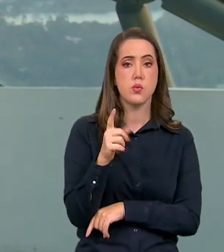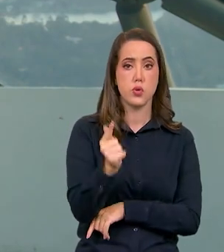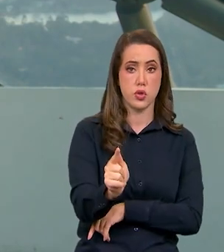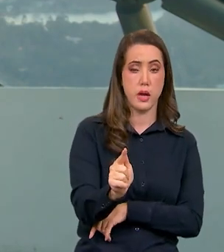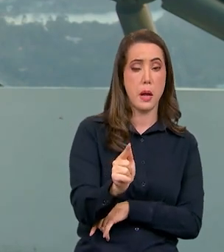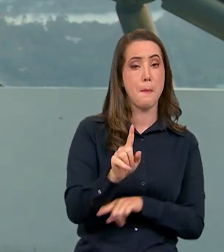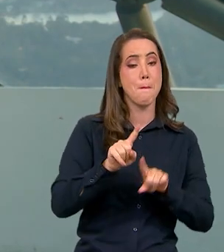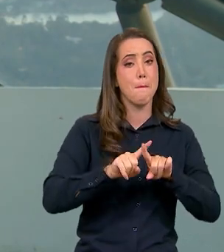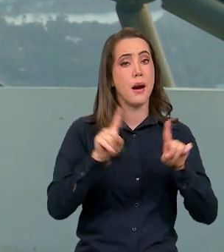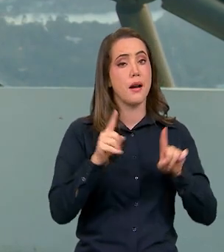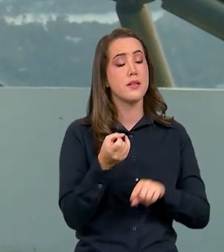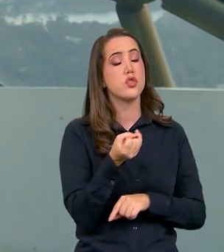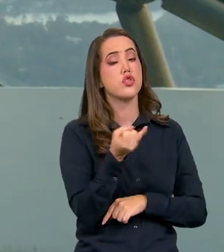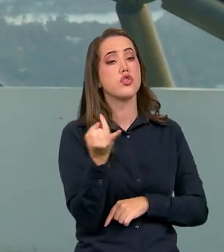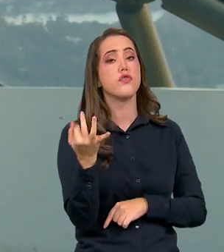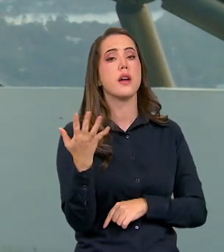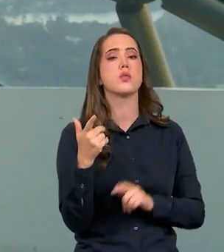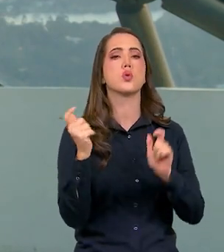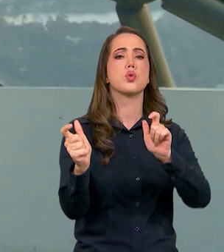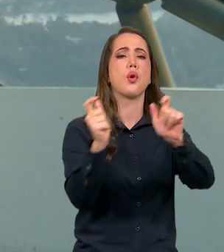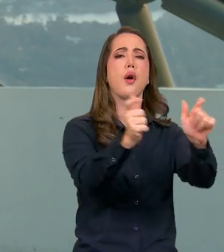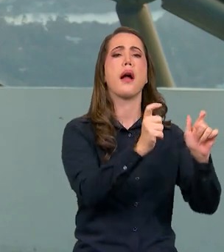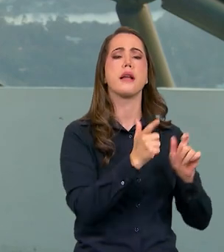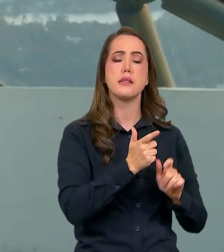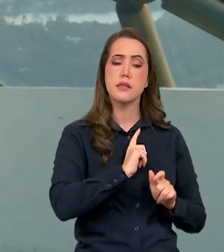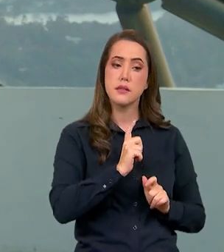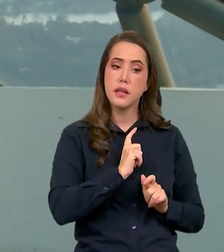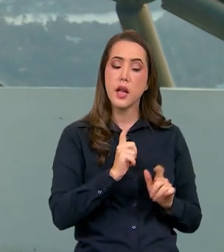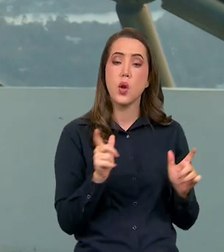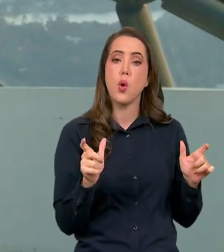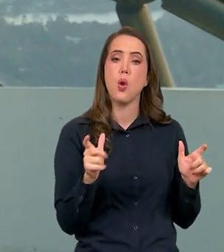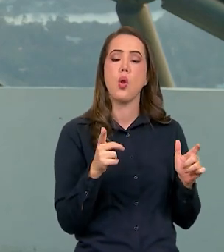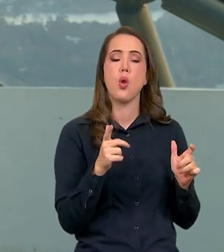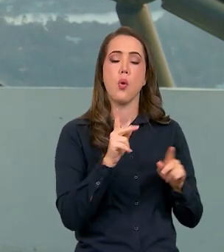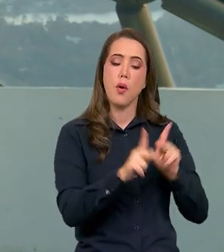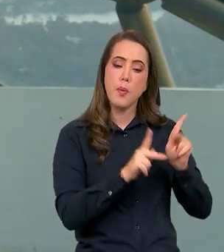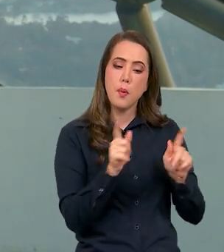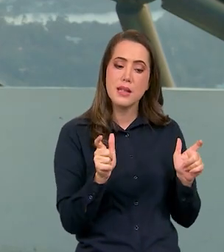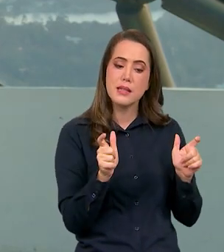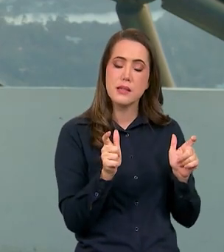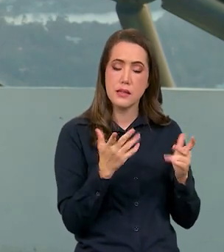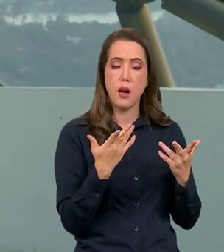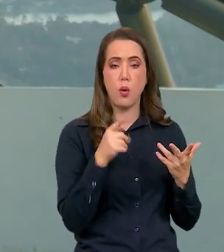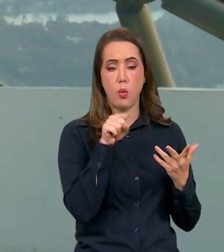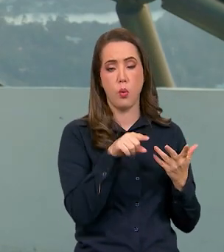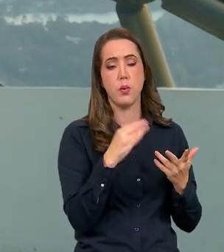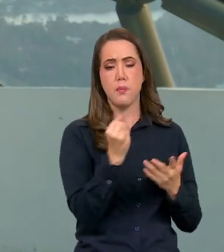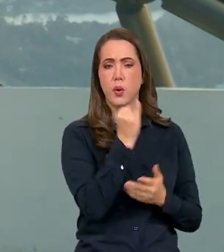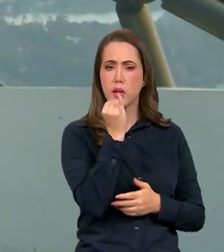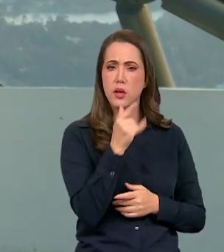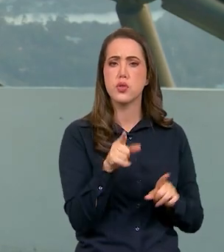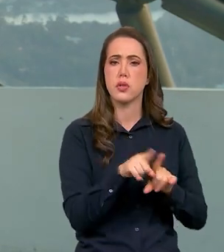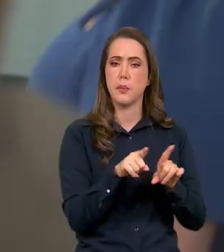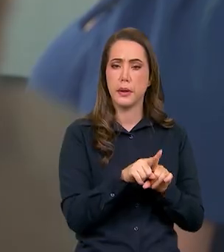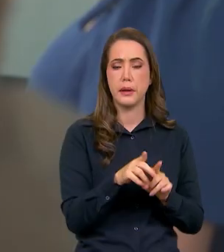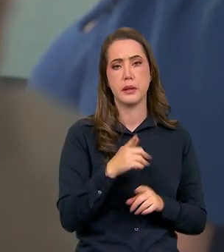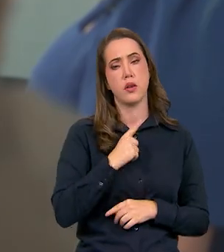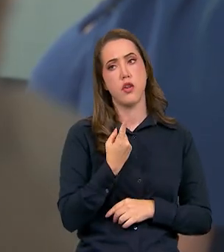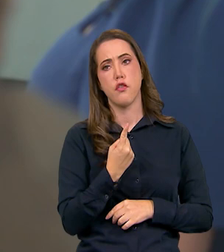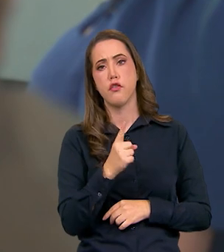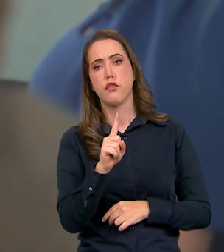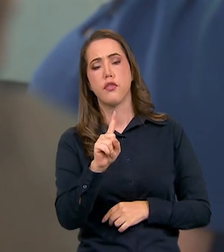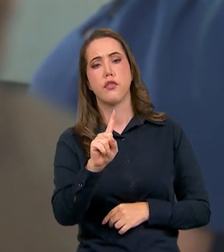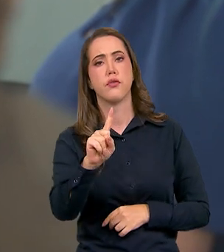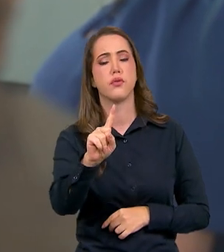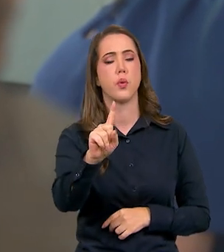a gente ainda tem hoje várias localidades, seja, distritos, com populações expressivas. Então, eu estive no